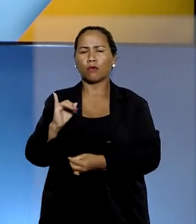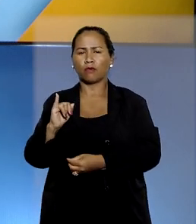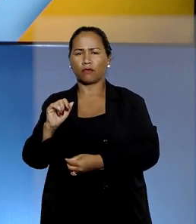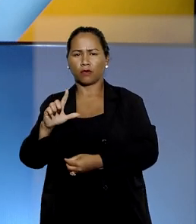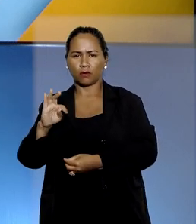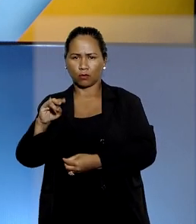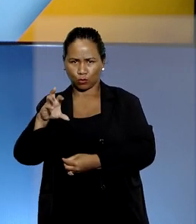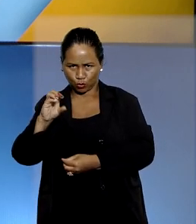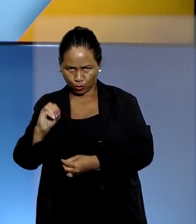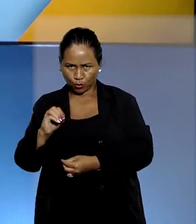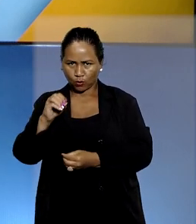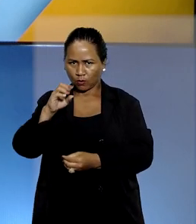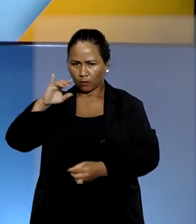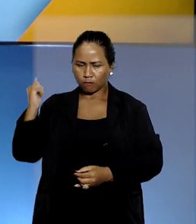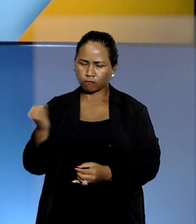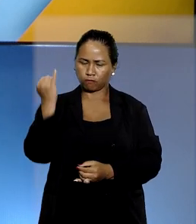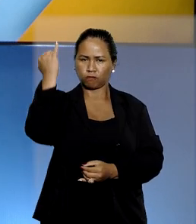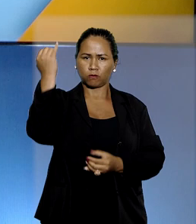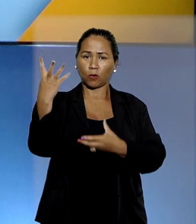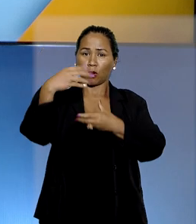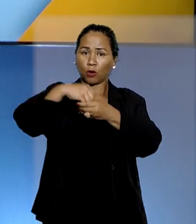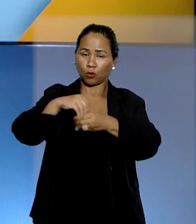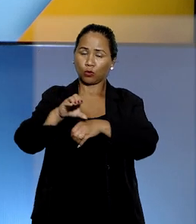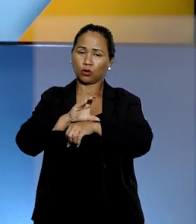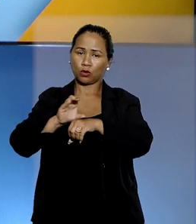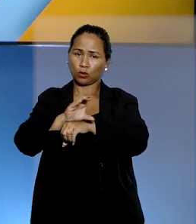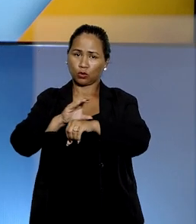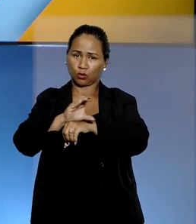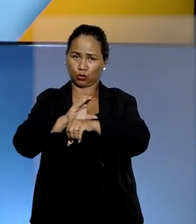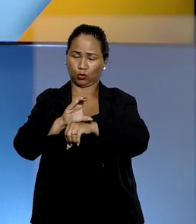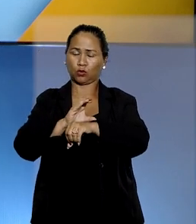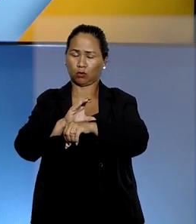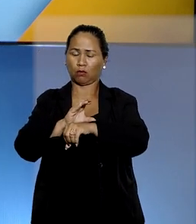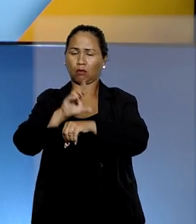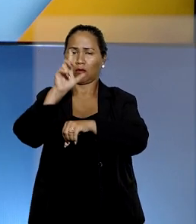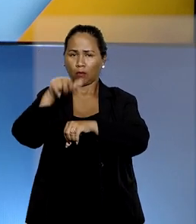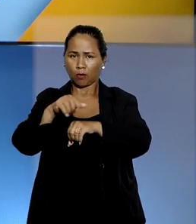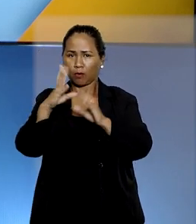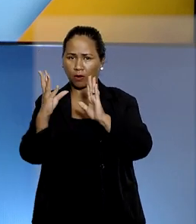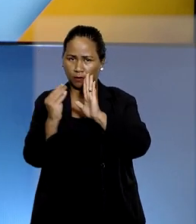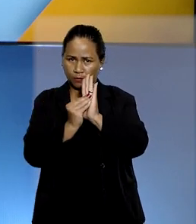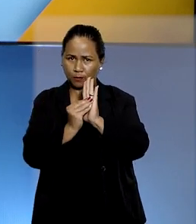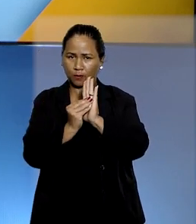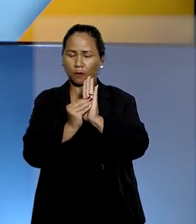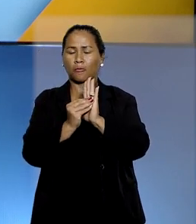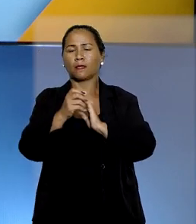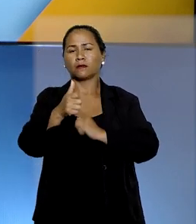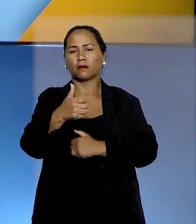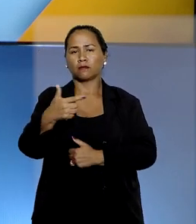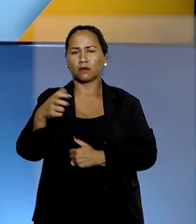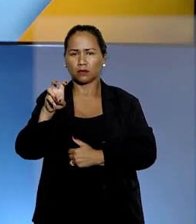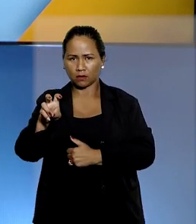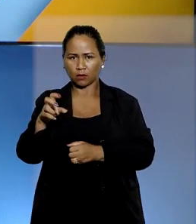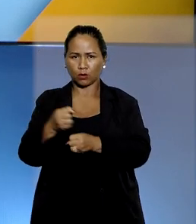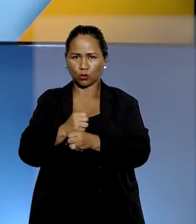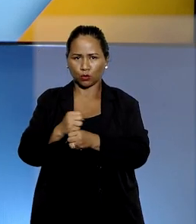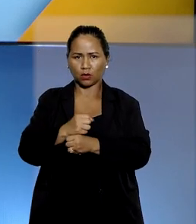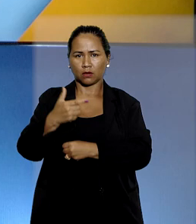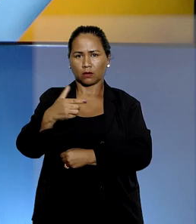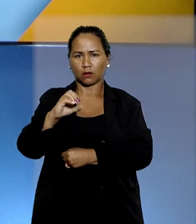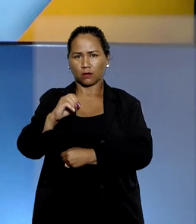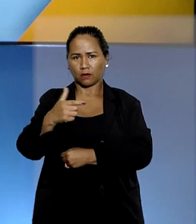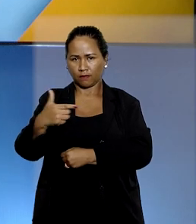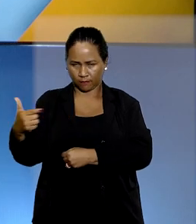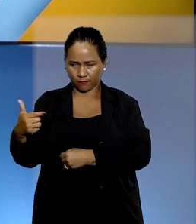admissão do recurso especial foi incluída na Constituição Federal por meio da Emenda Constitucional 125 de